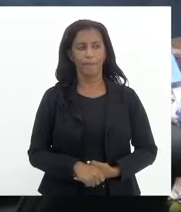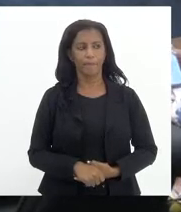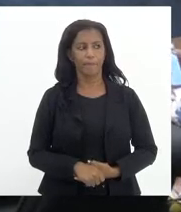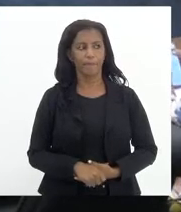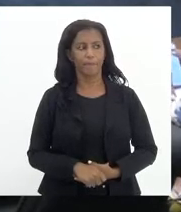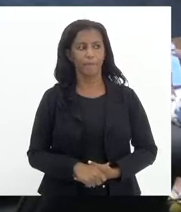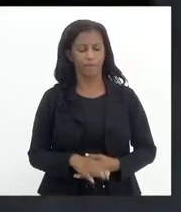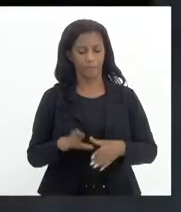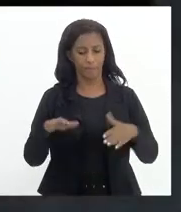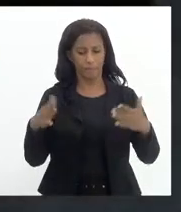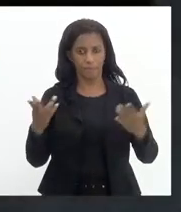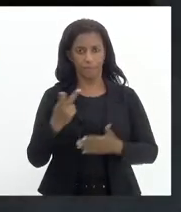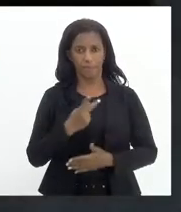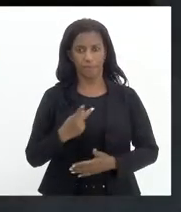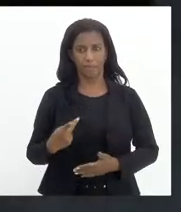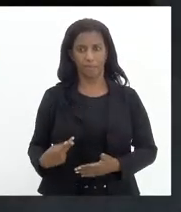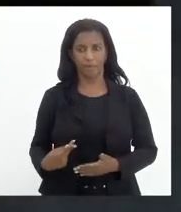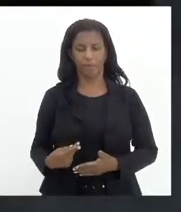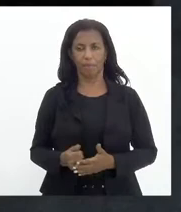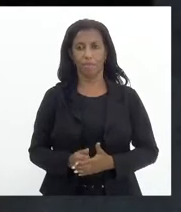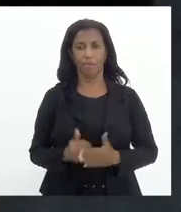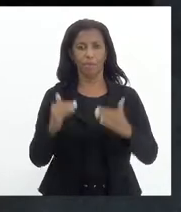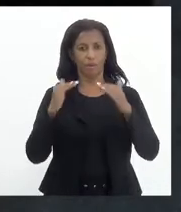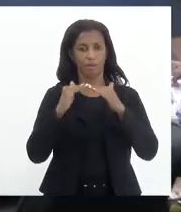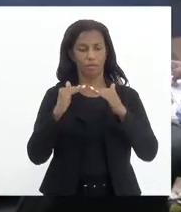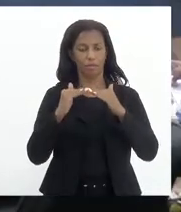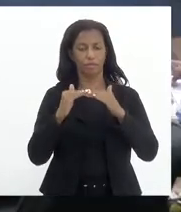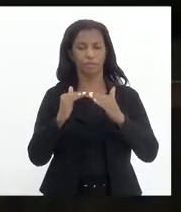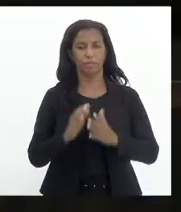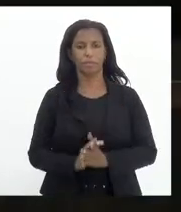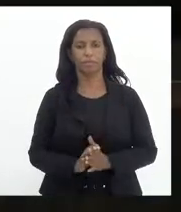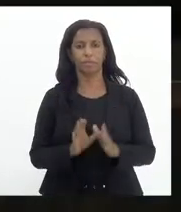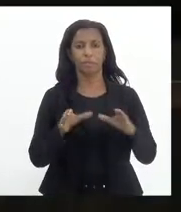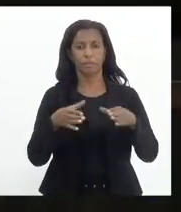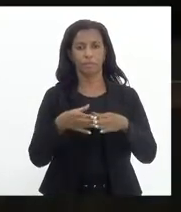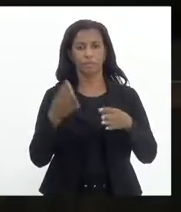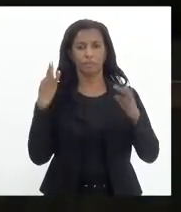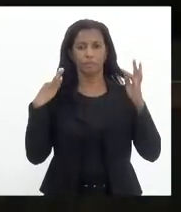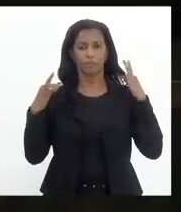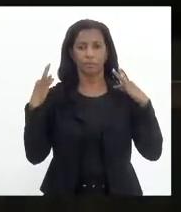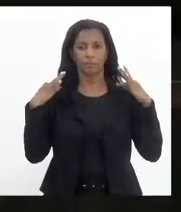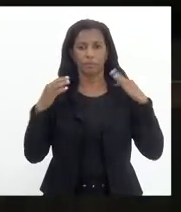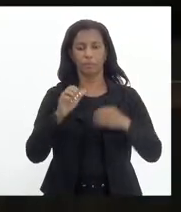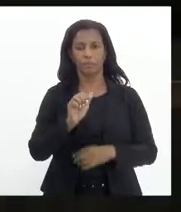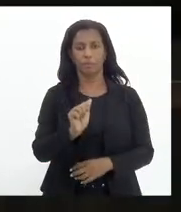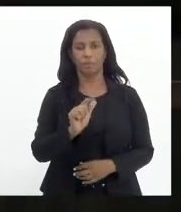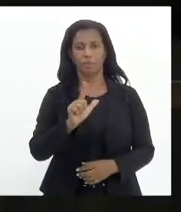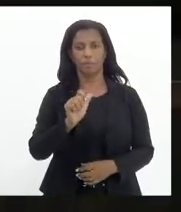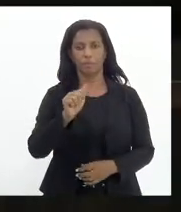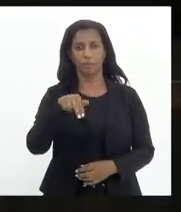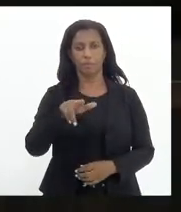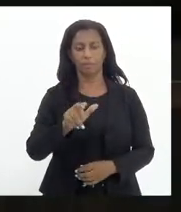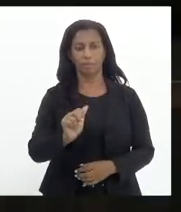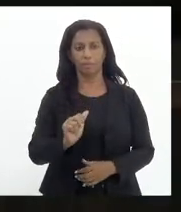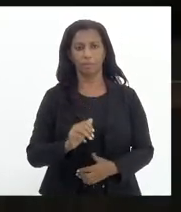Senhor presidente, no mérito favorável. Pela comissão de turismo, deputada Alana Passos.